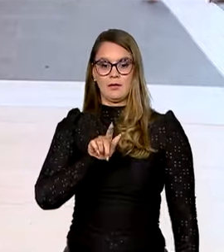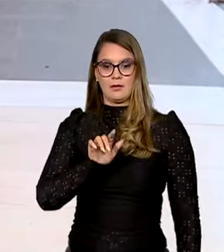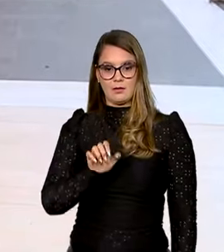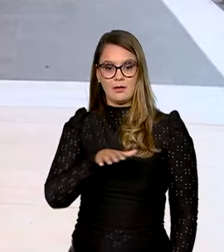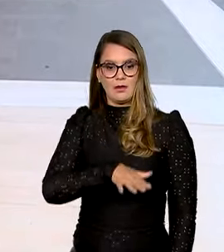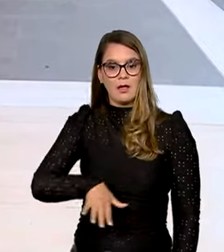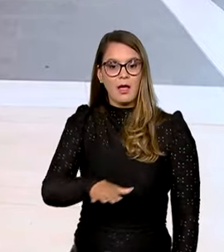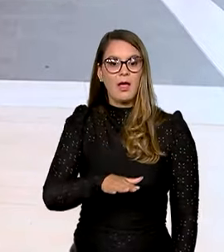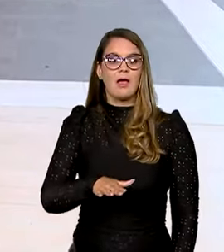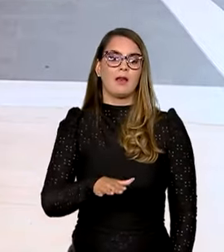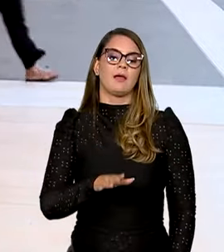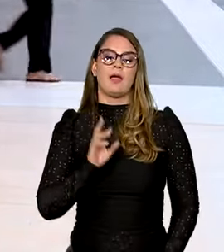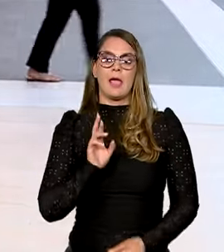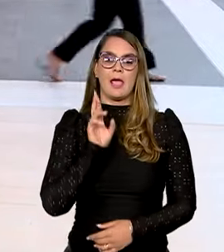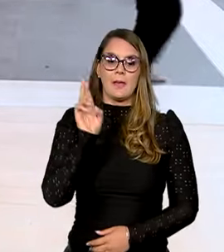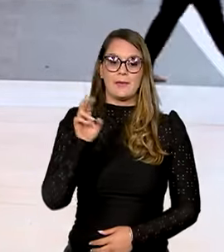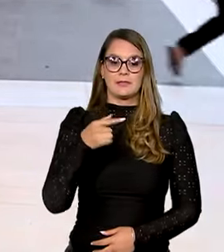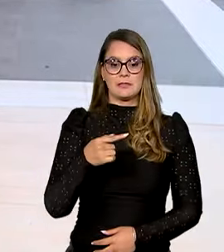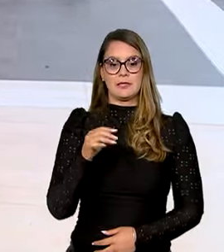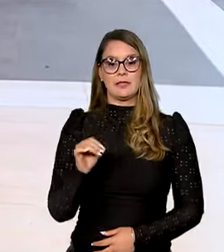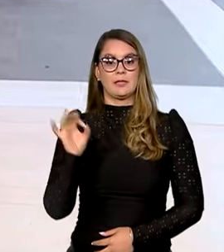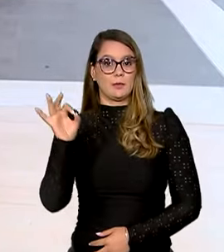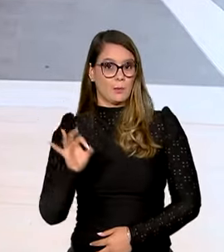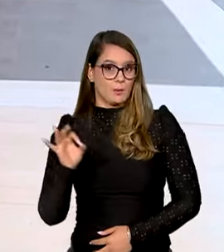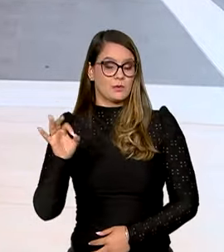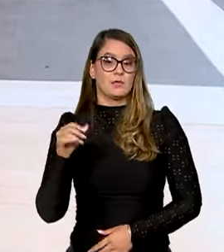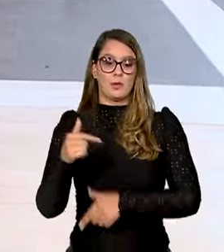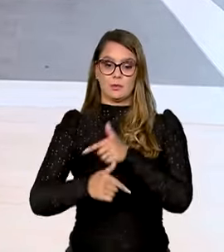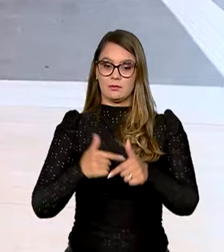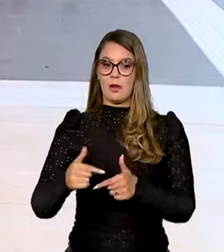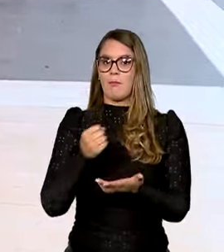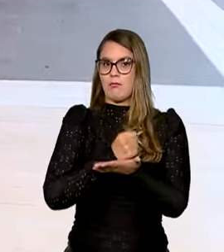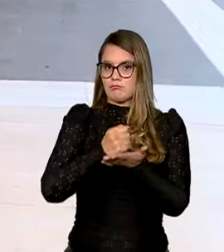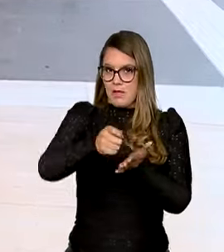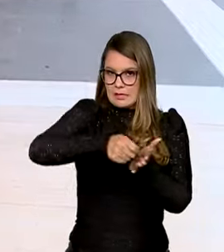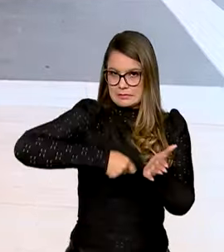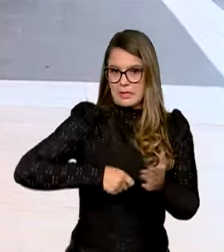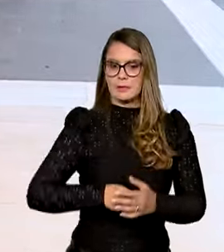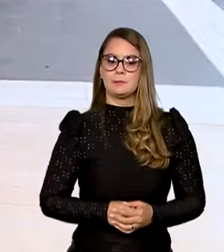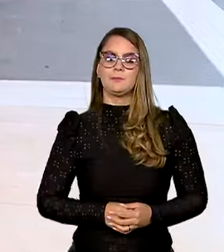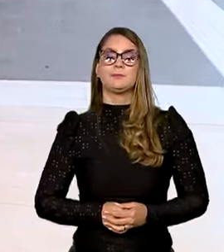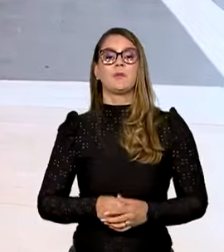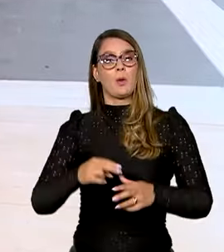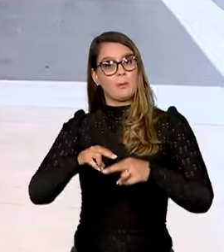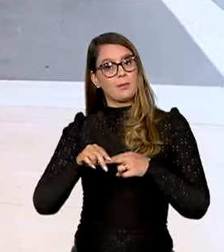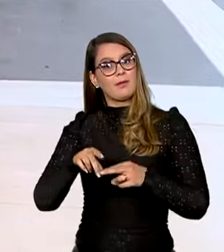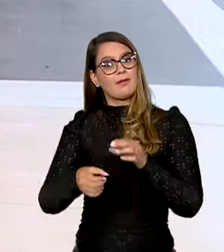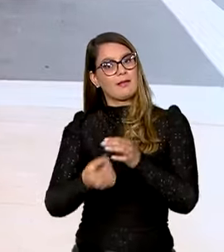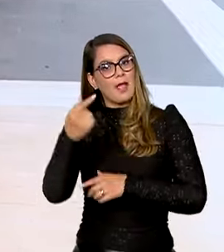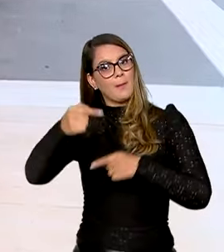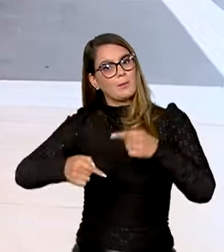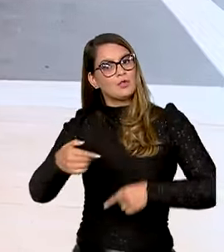comércio e serviços representa 70% dos empregos com carteira assinada no Brasil. E é justamente para criar